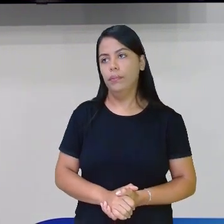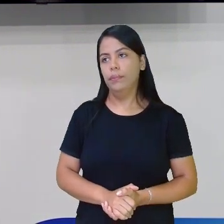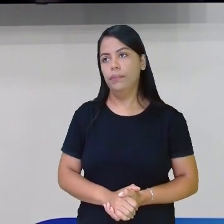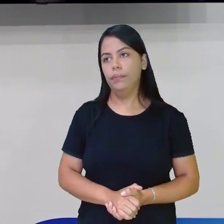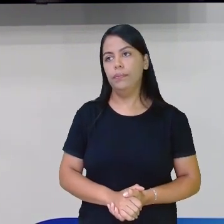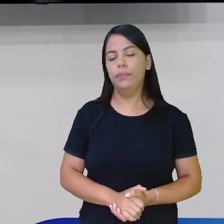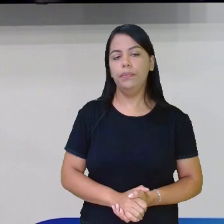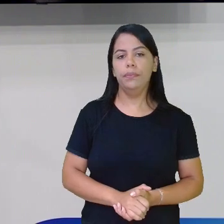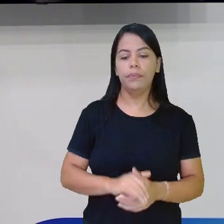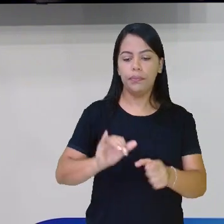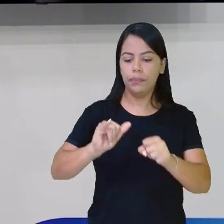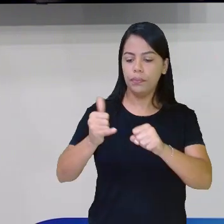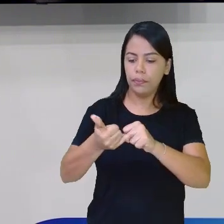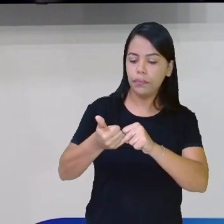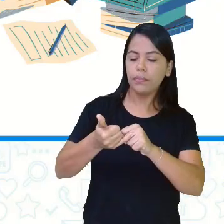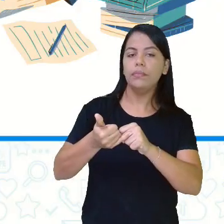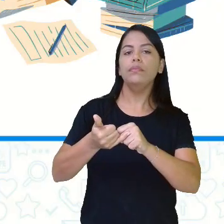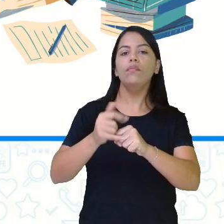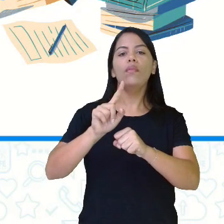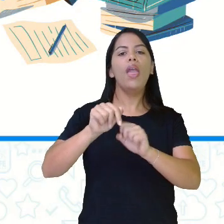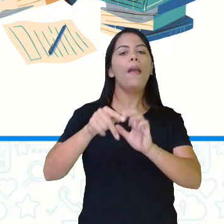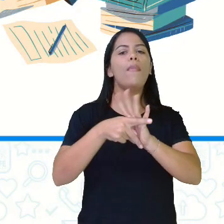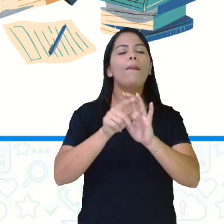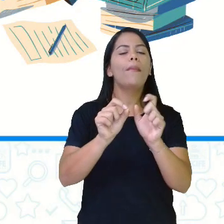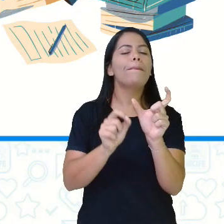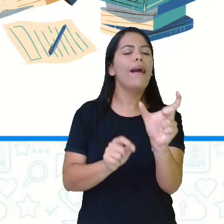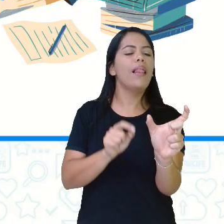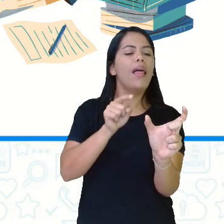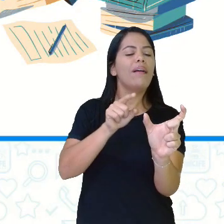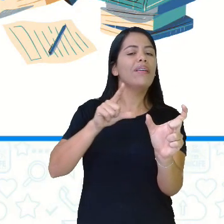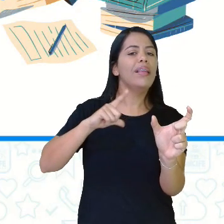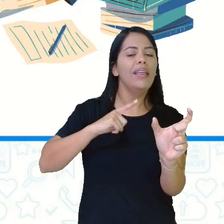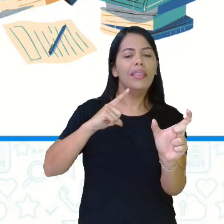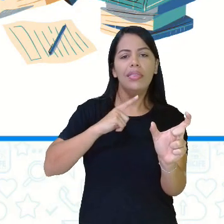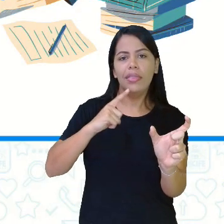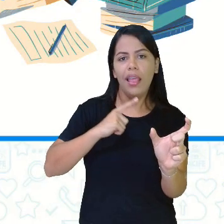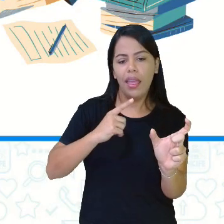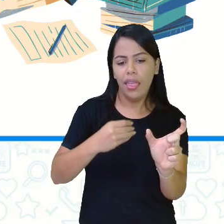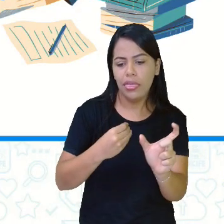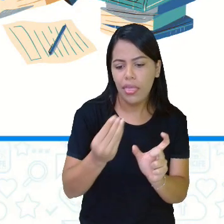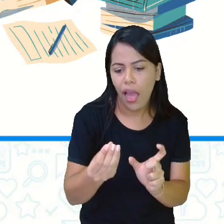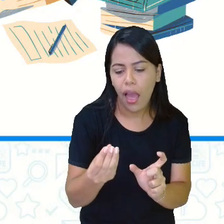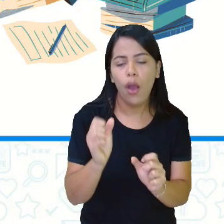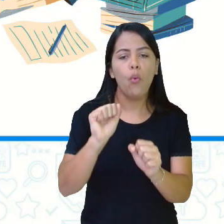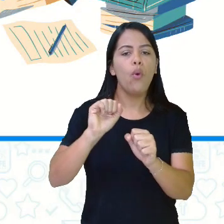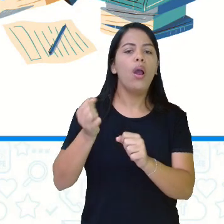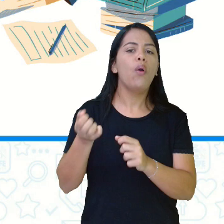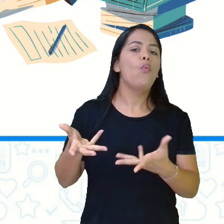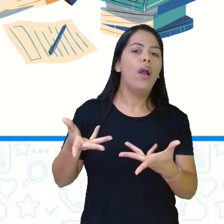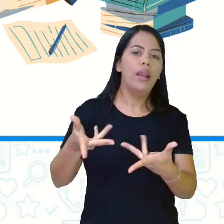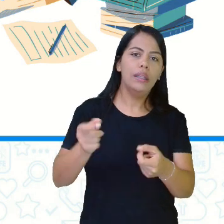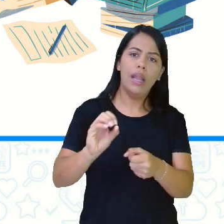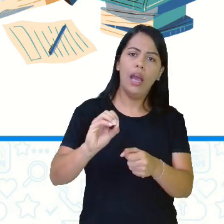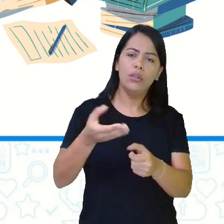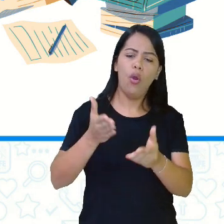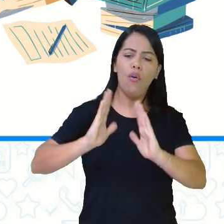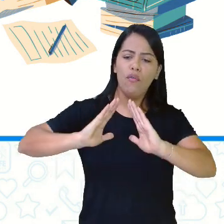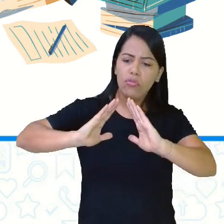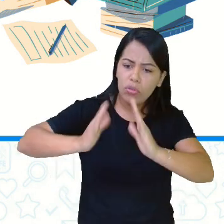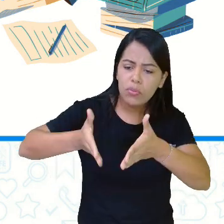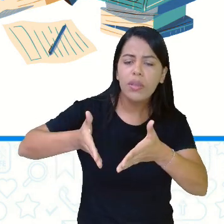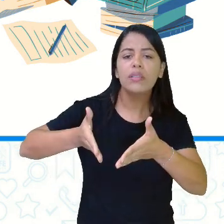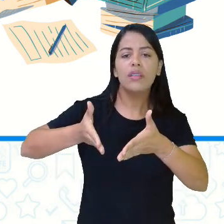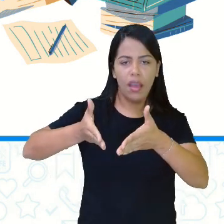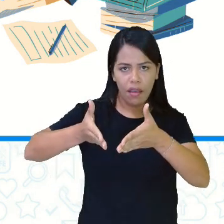Os adjetivos são palavras que atribuem uma qualidade ou especificam o substantivo.